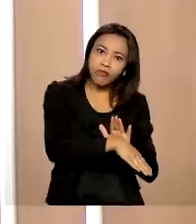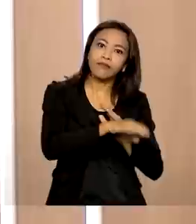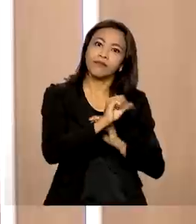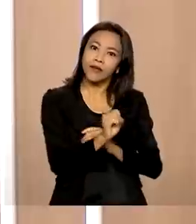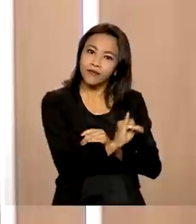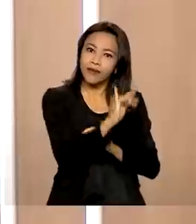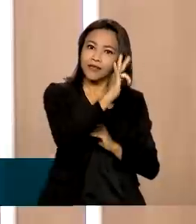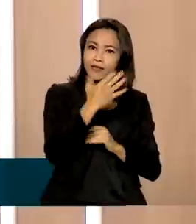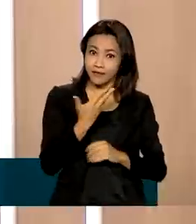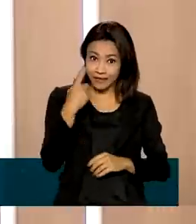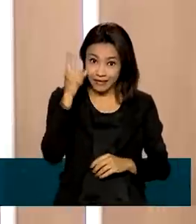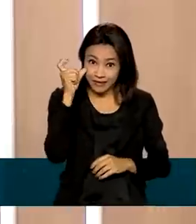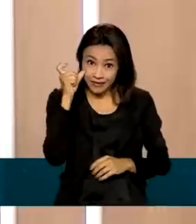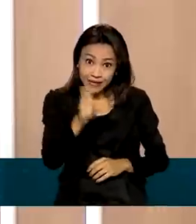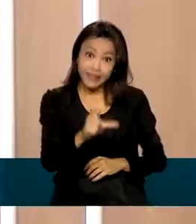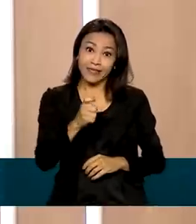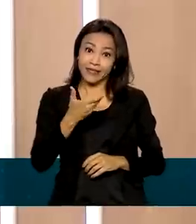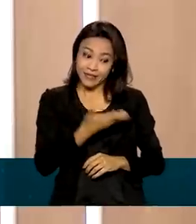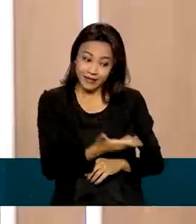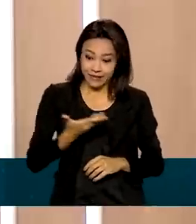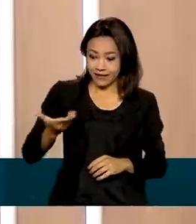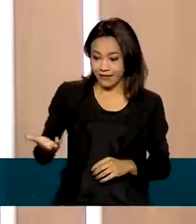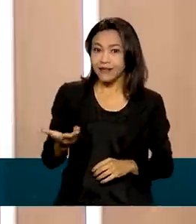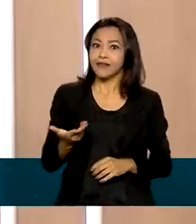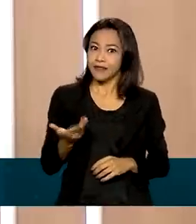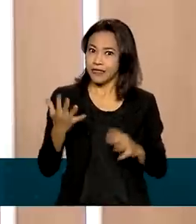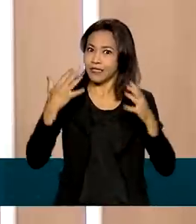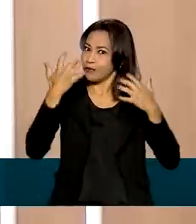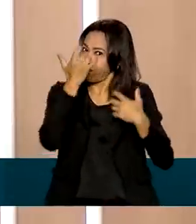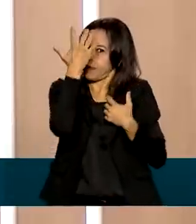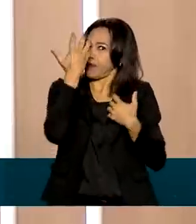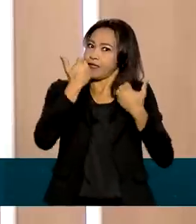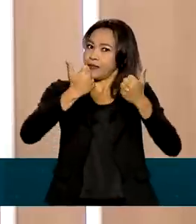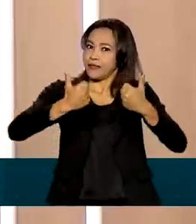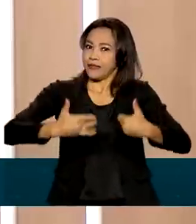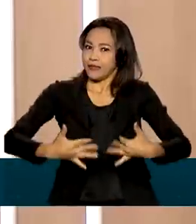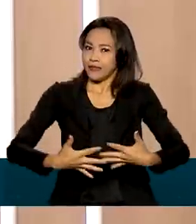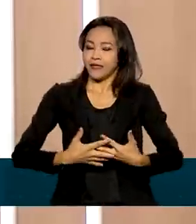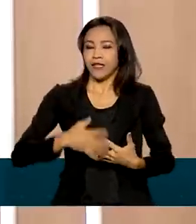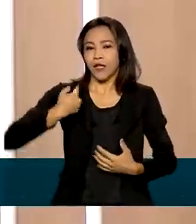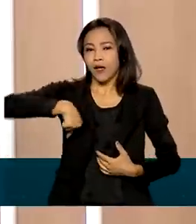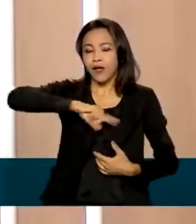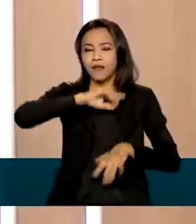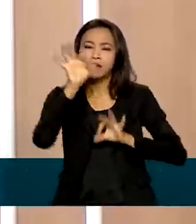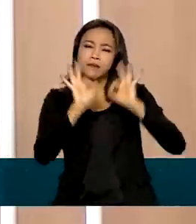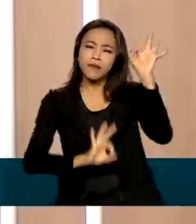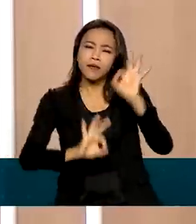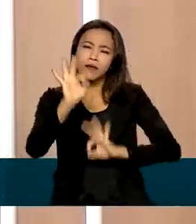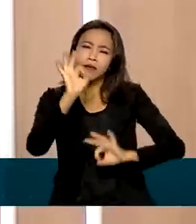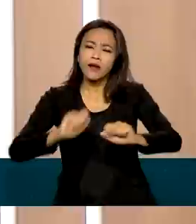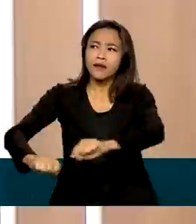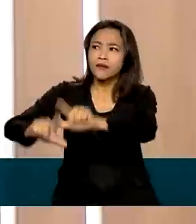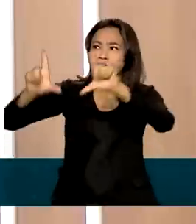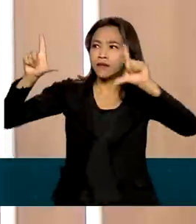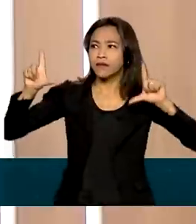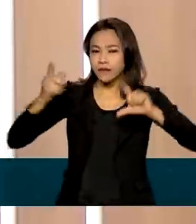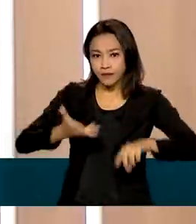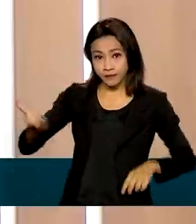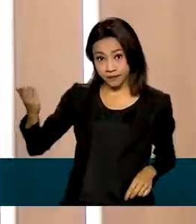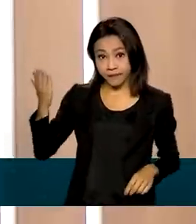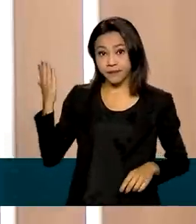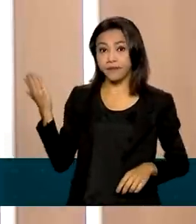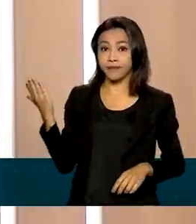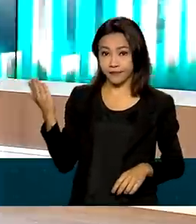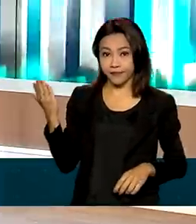falar de um tema tão interessante como esse e complexo também, a nossa equipe de produção preparou uma arte que eu compartilho com você a